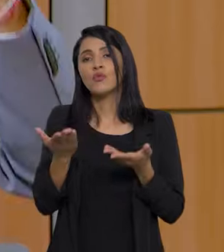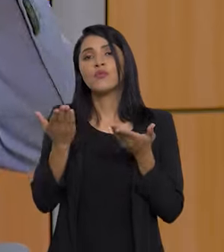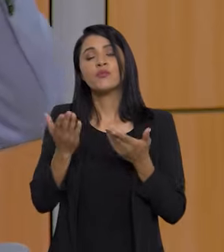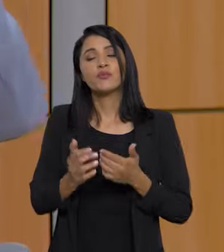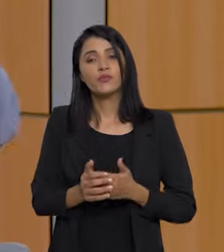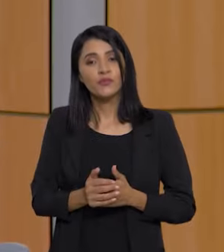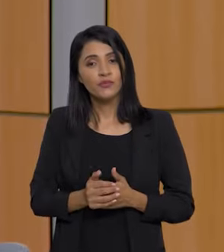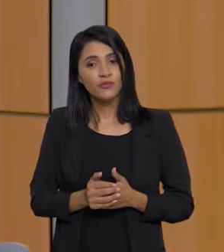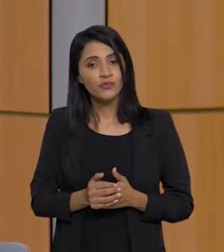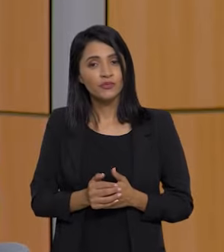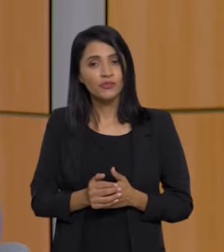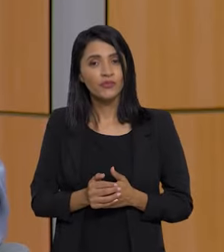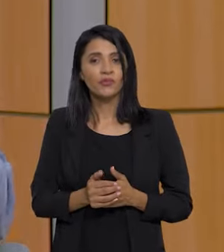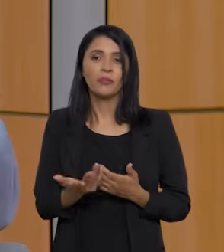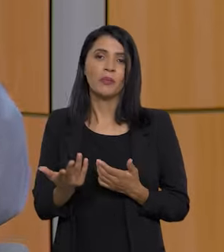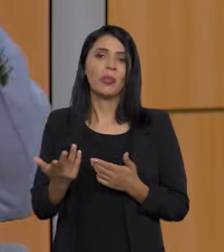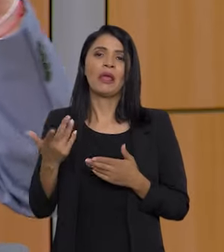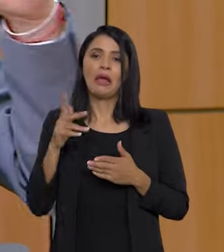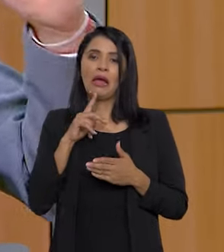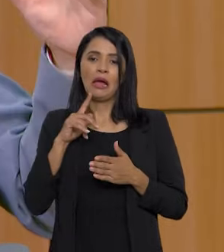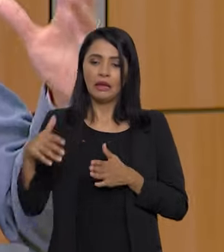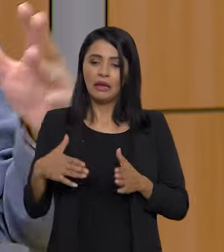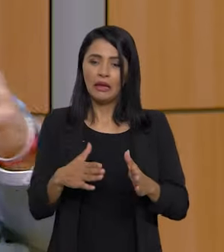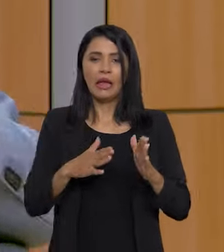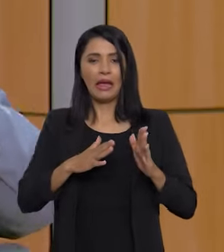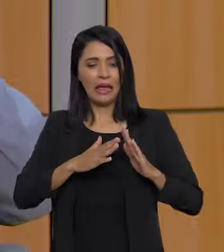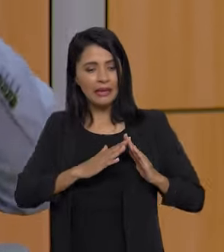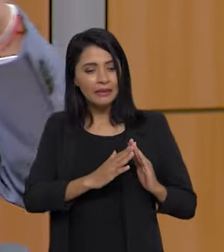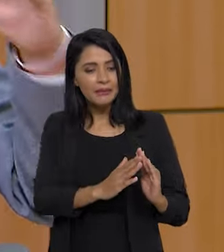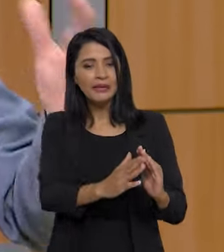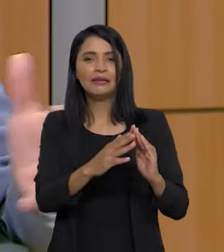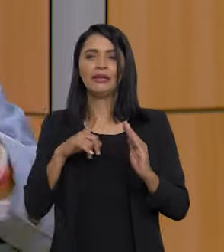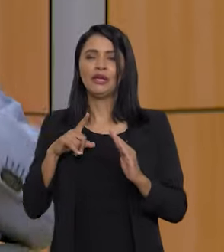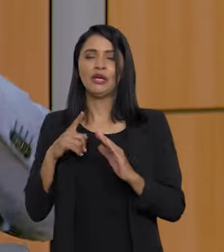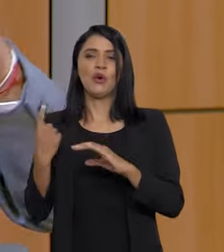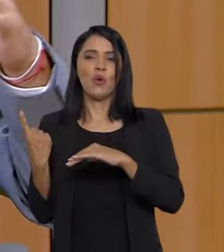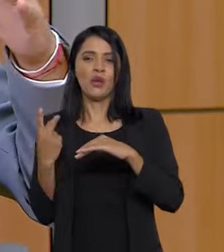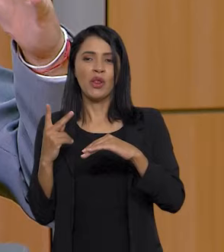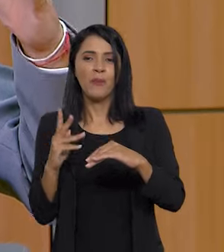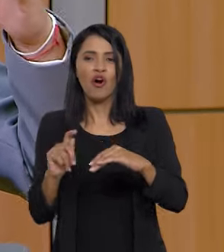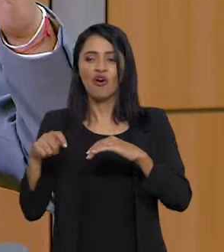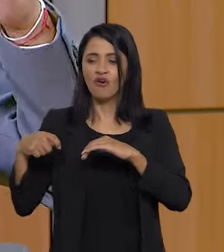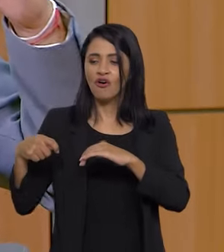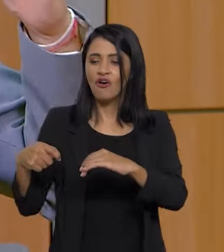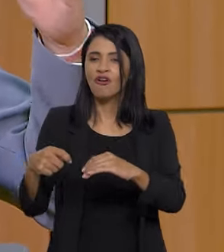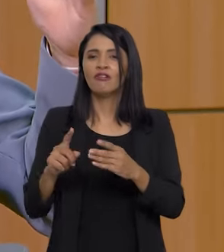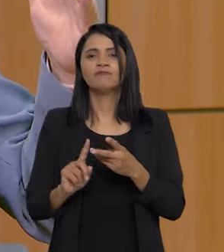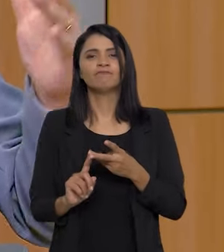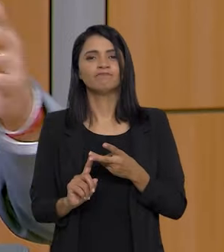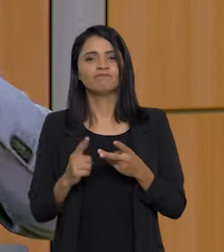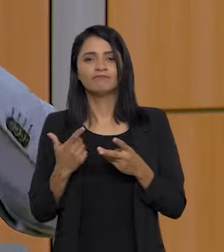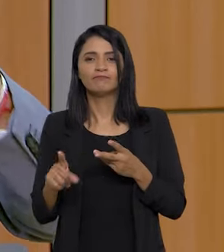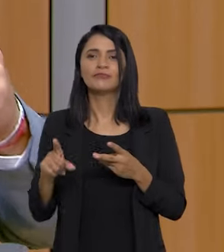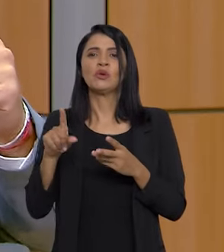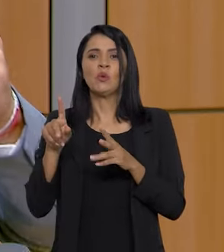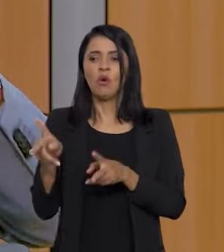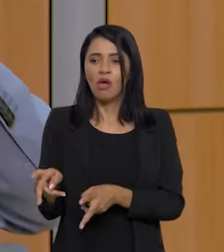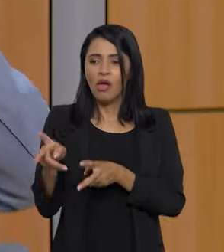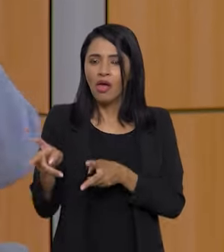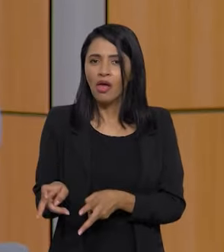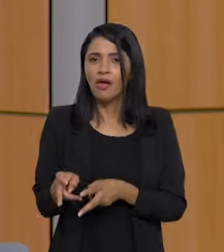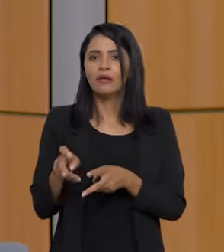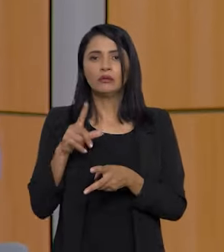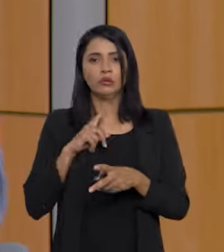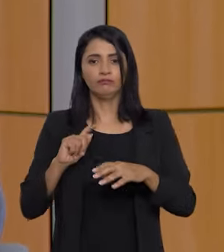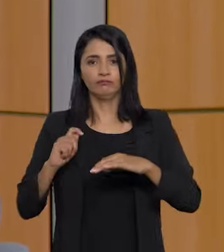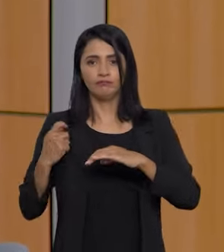ribeirinhos, entraram os quilombolas, entraram os extrativistas.